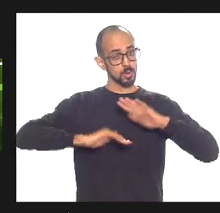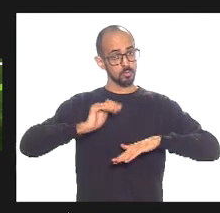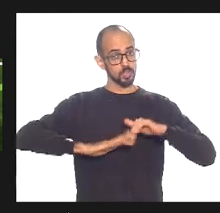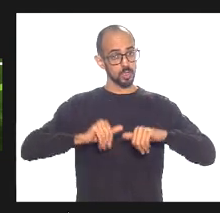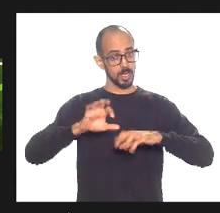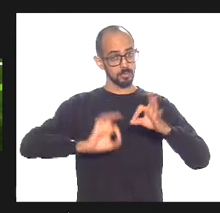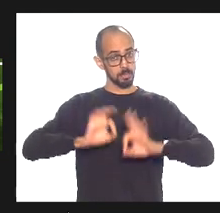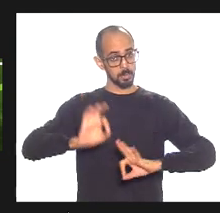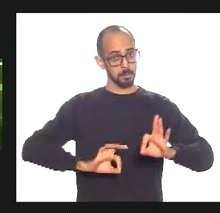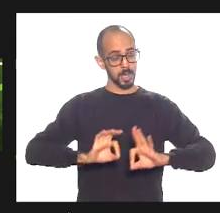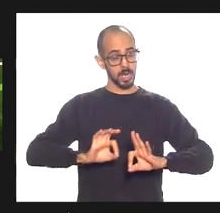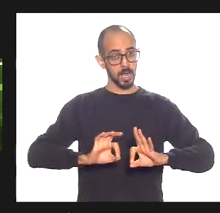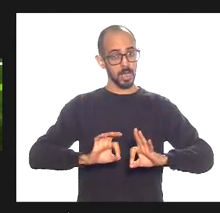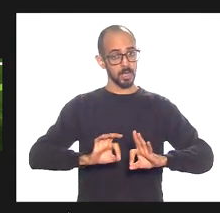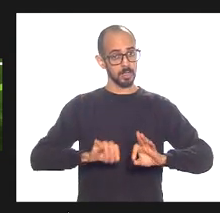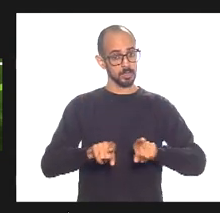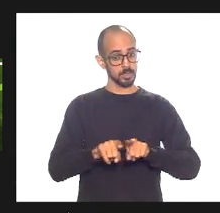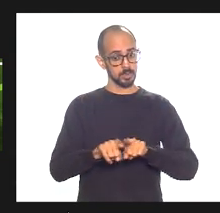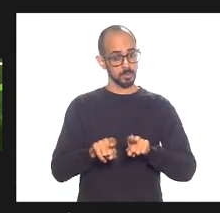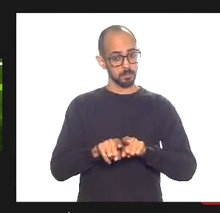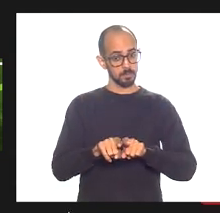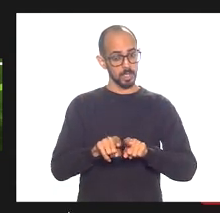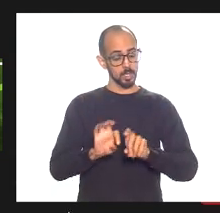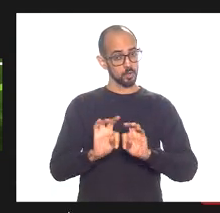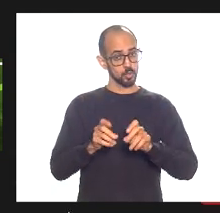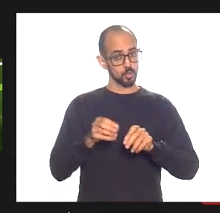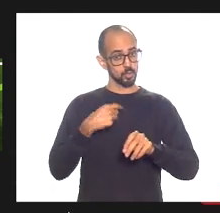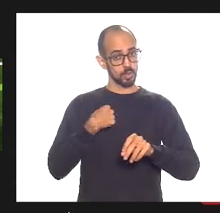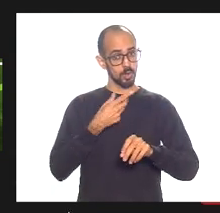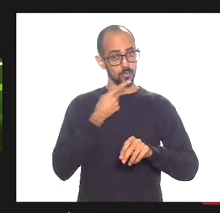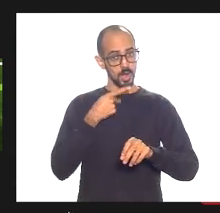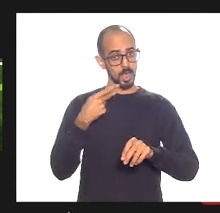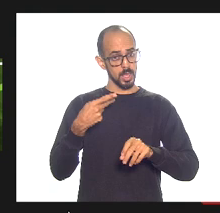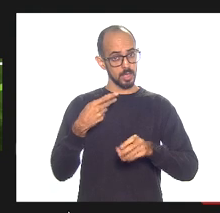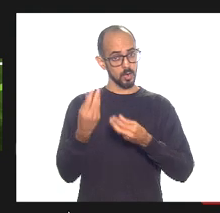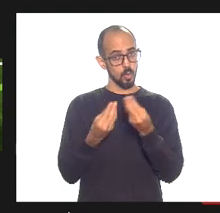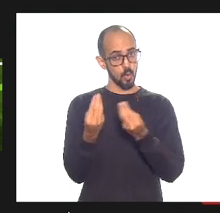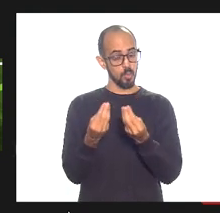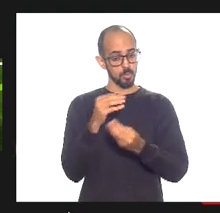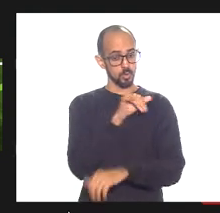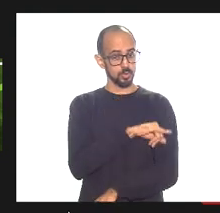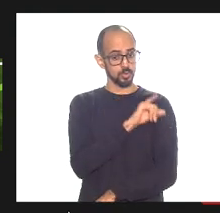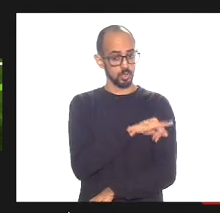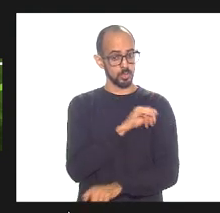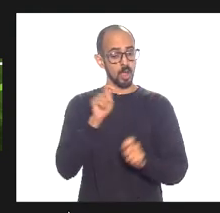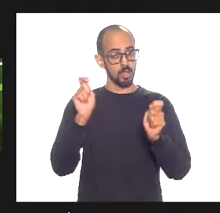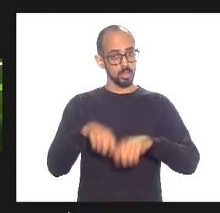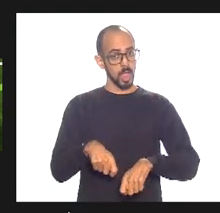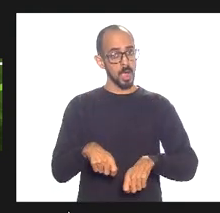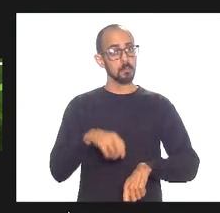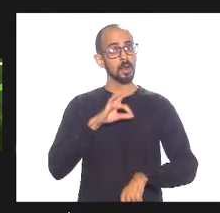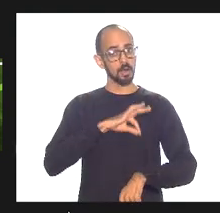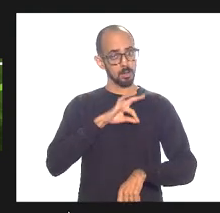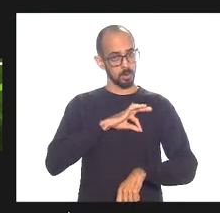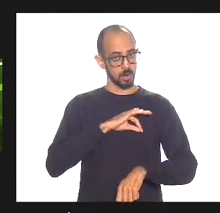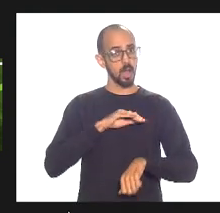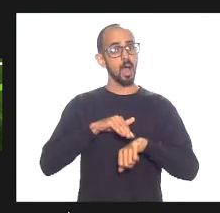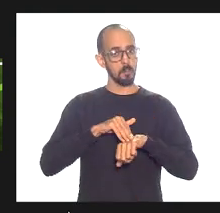exatamente isso que eu acabei de dizer como o Rio de Janeiro pode aumentar salários até